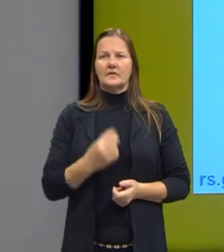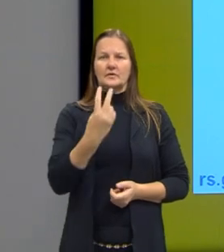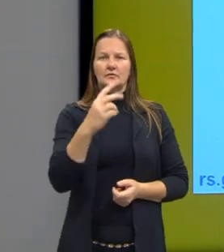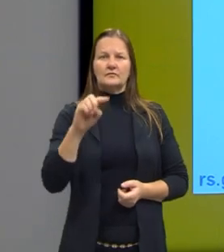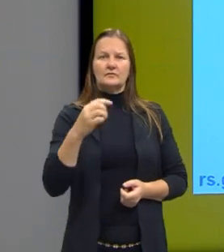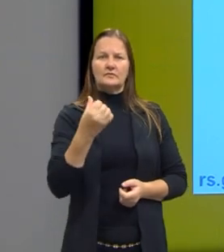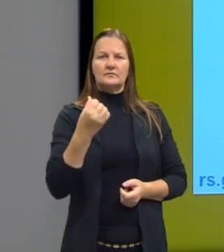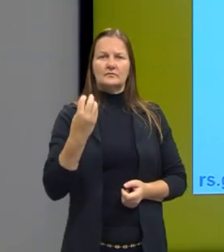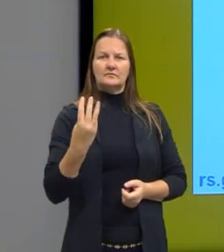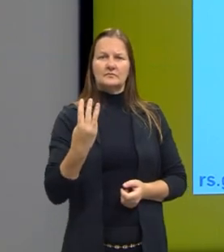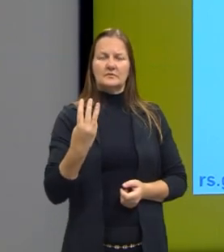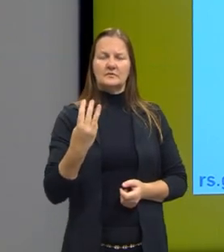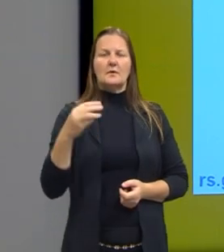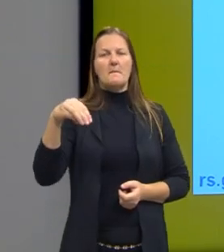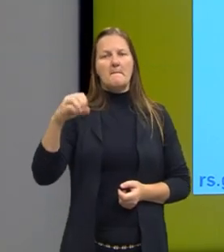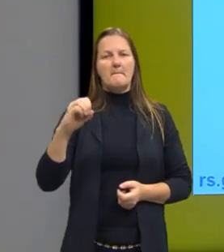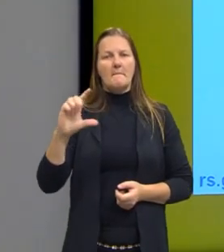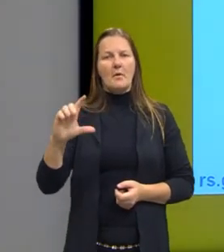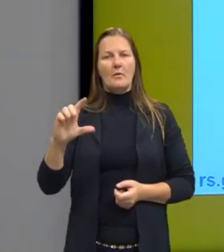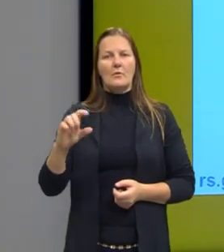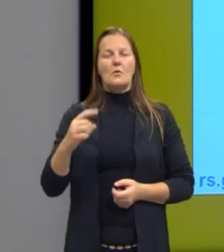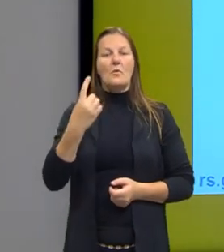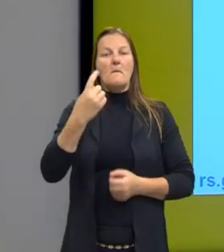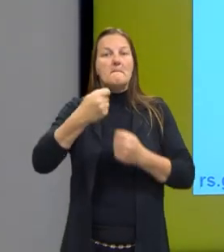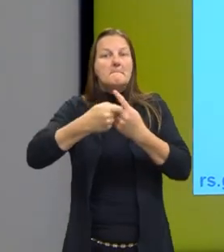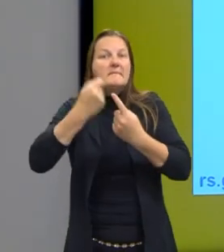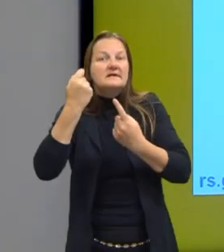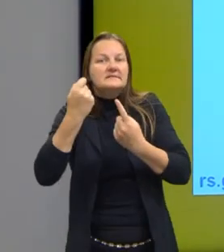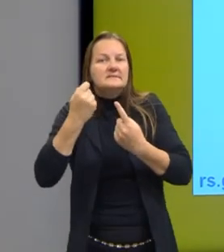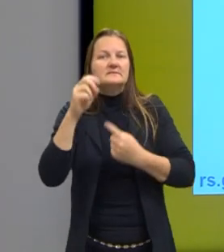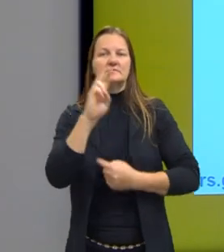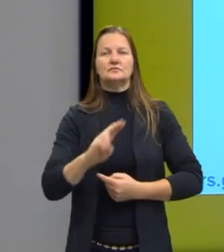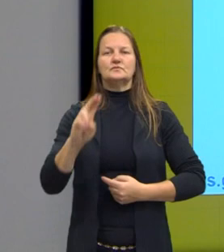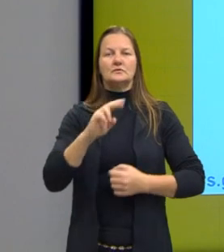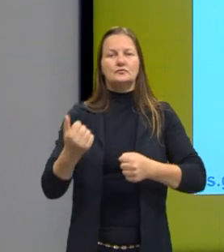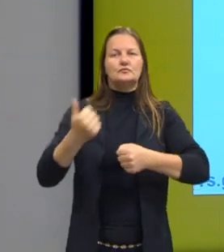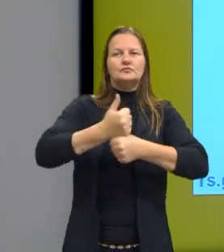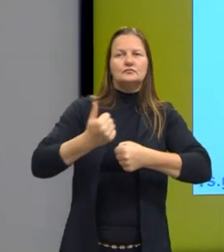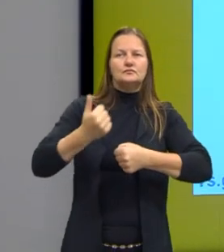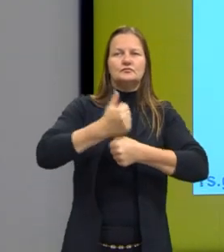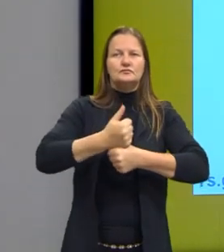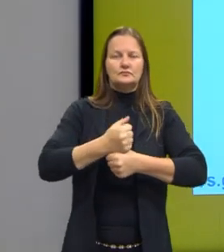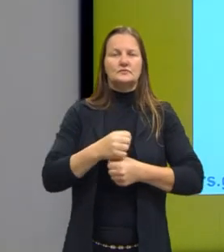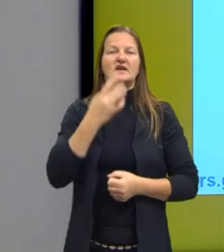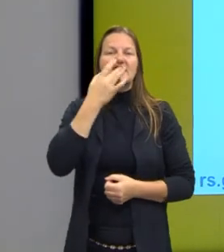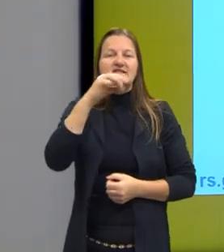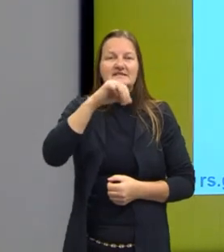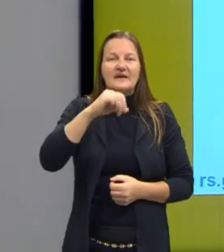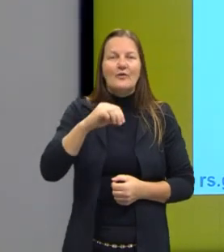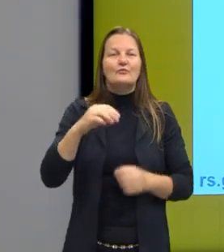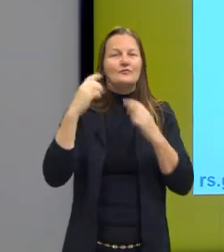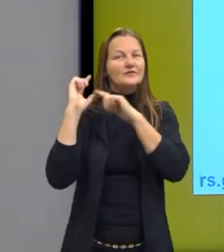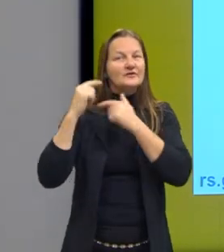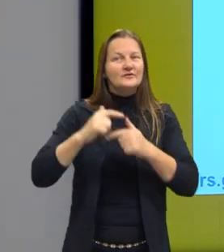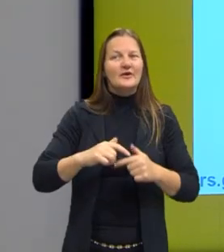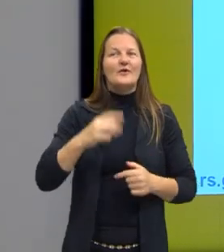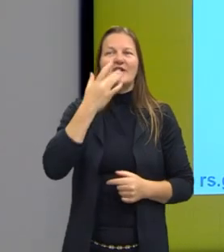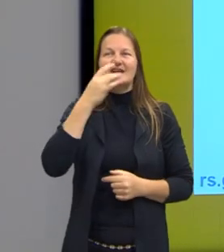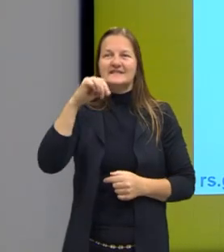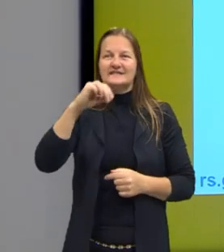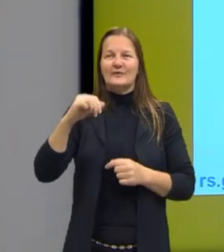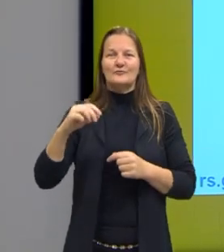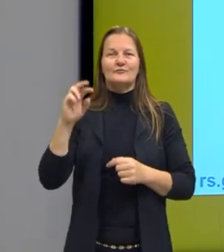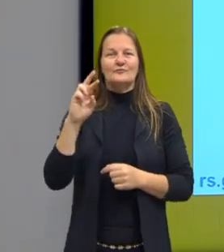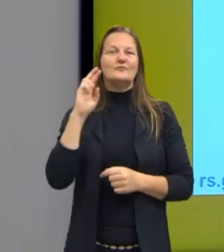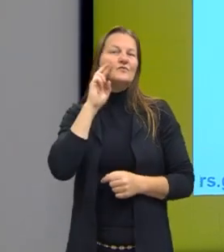,66 mols de sódio por mês, se eu simplesmente substituir o sal de cozinha pelo sal rosa. E pede o valor